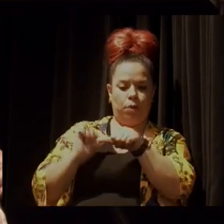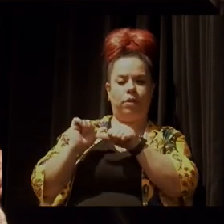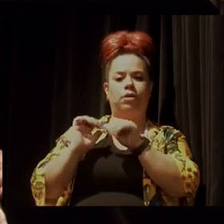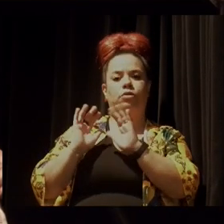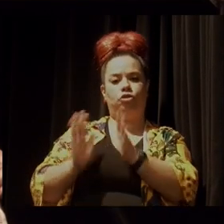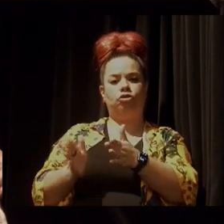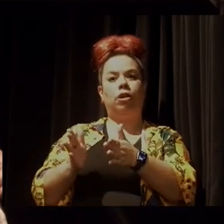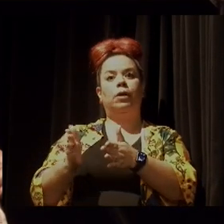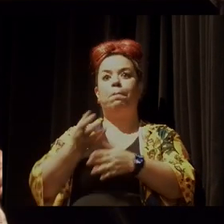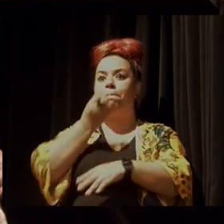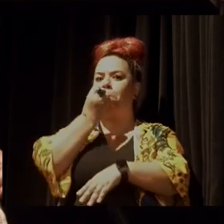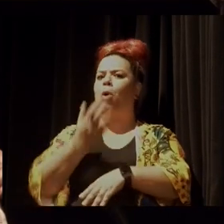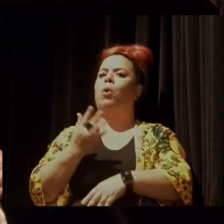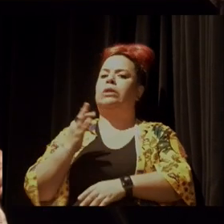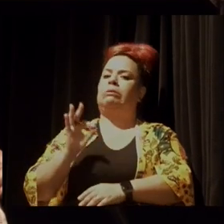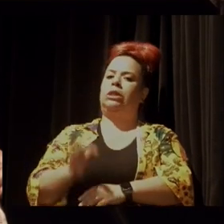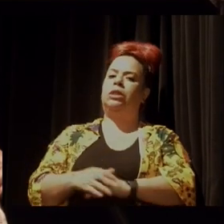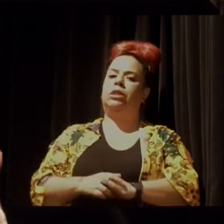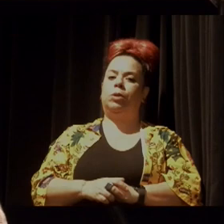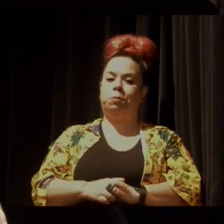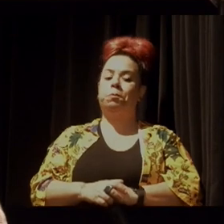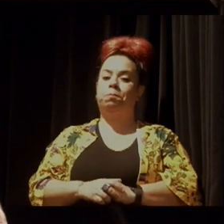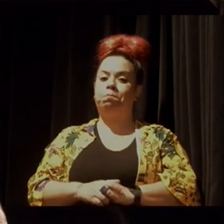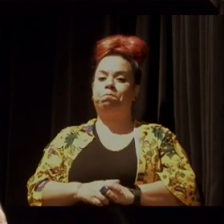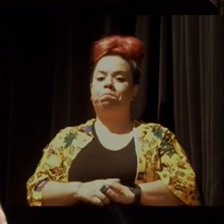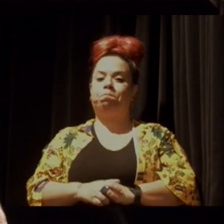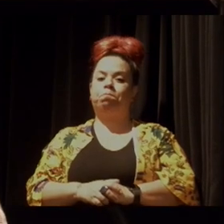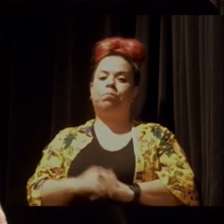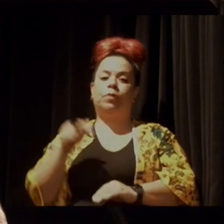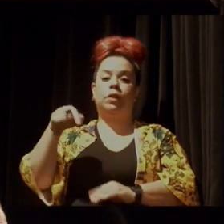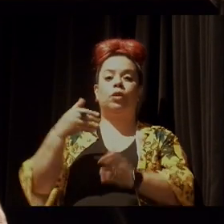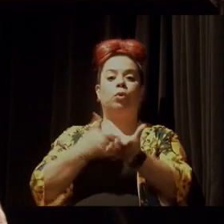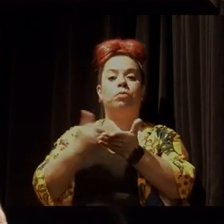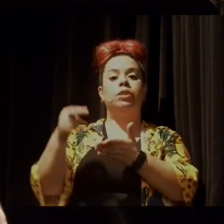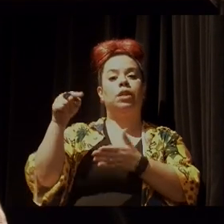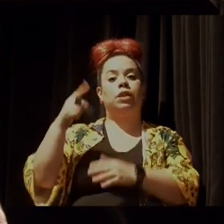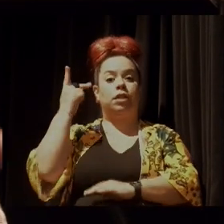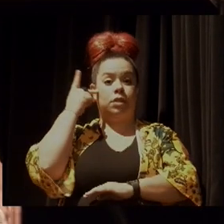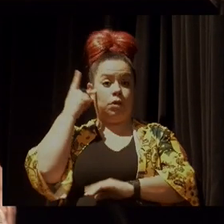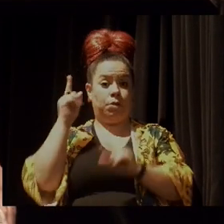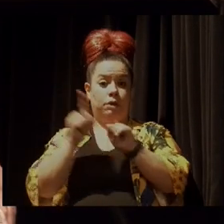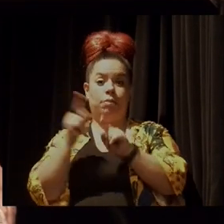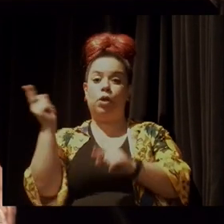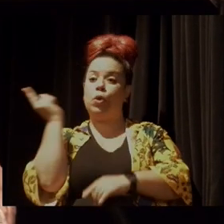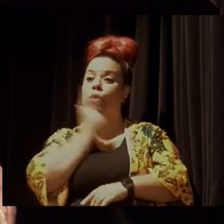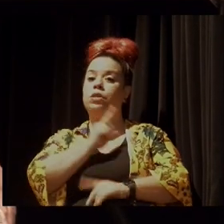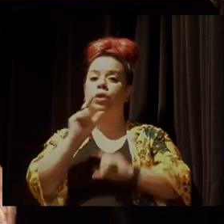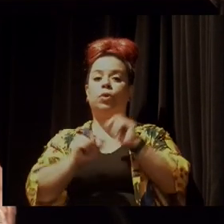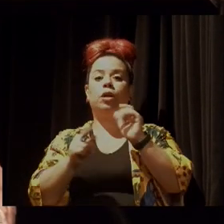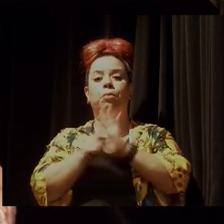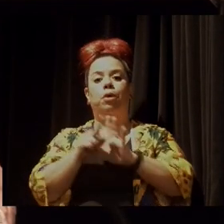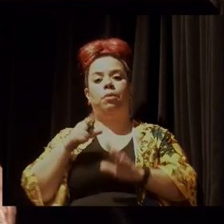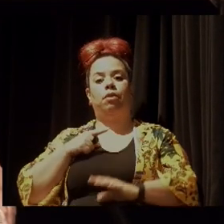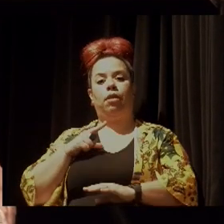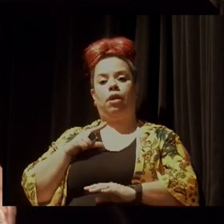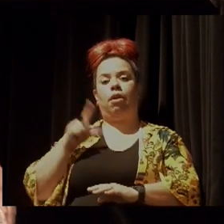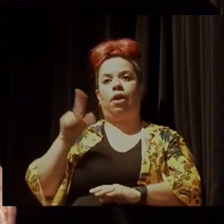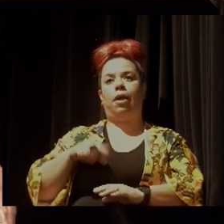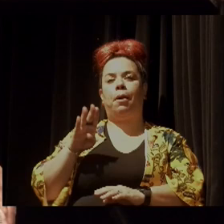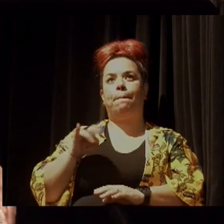muito significativa, inclusive partindo daqui de São Paulo. Ela é Gênero e Boulos, Soninha,